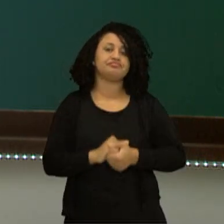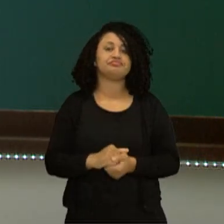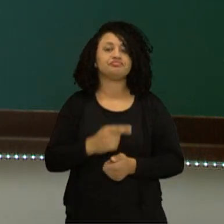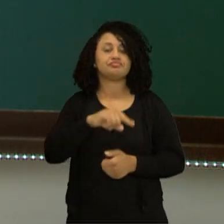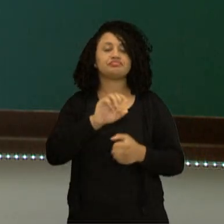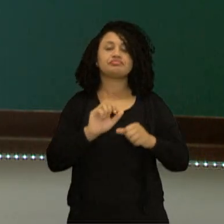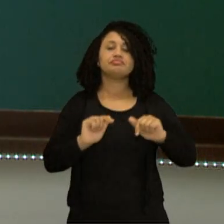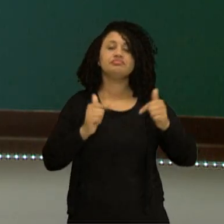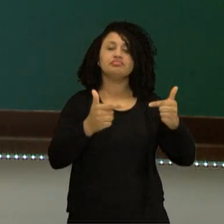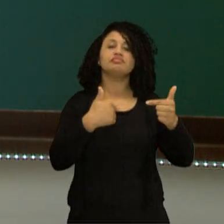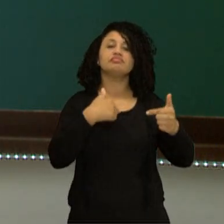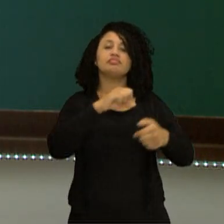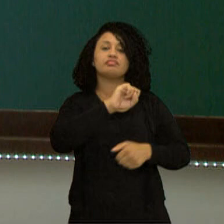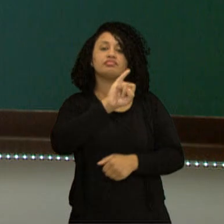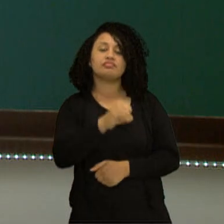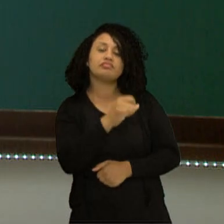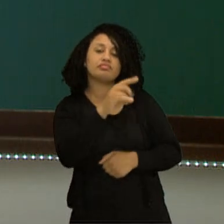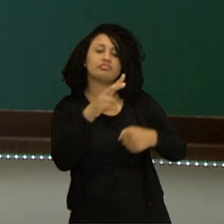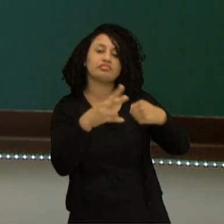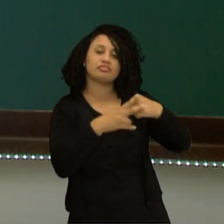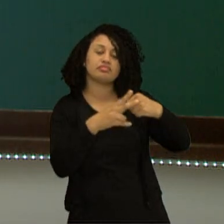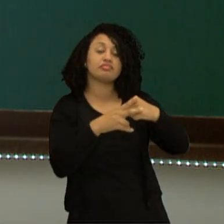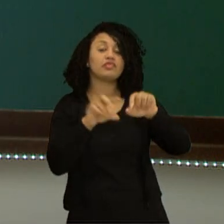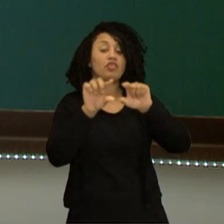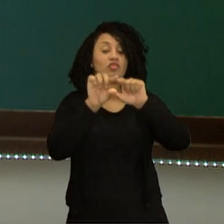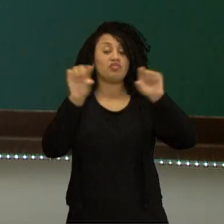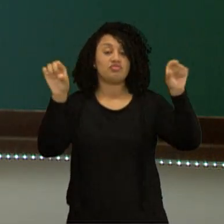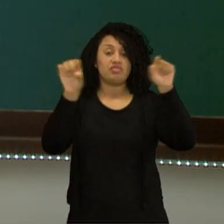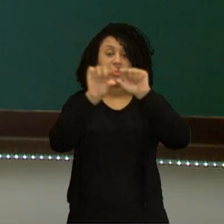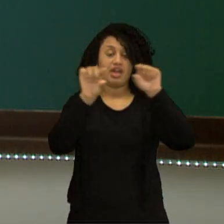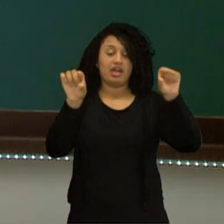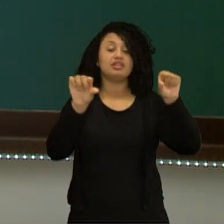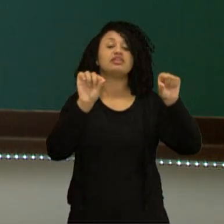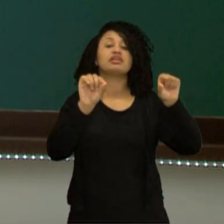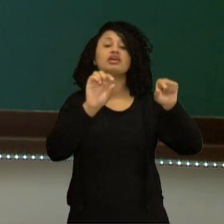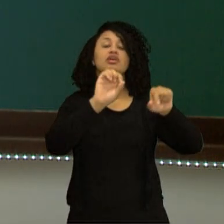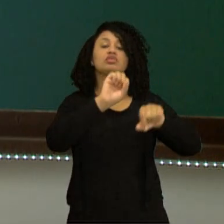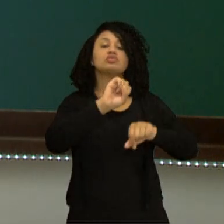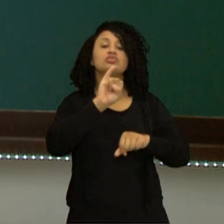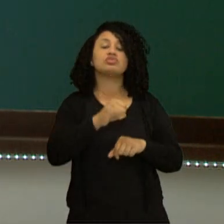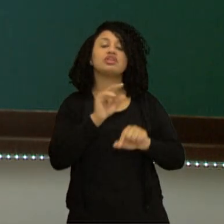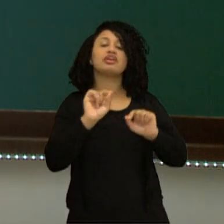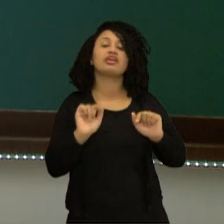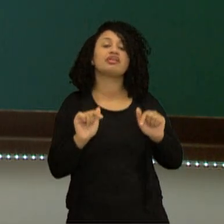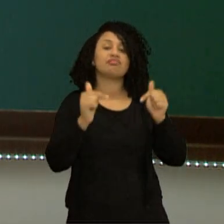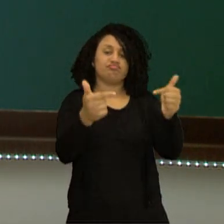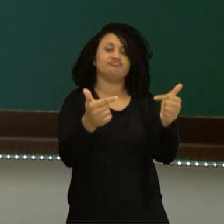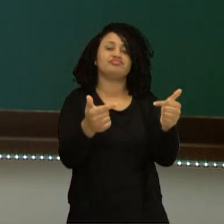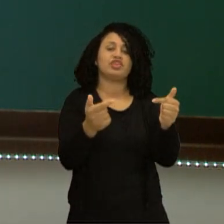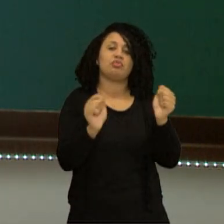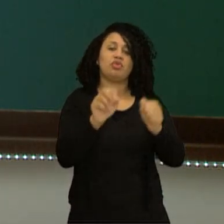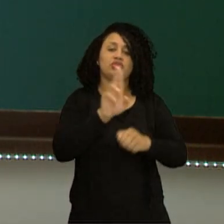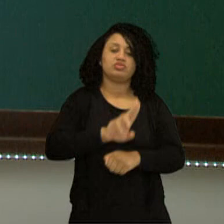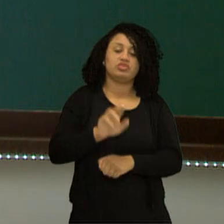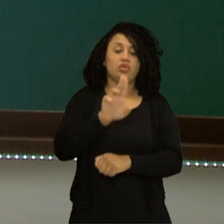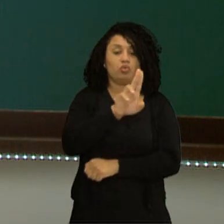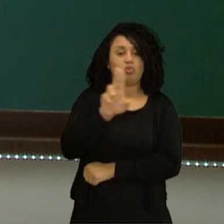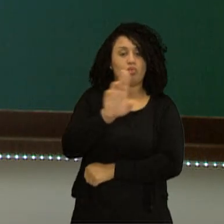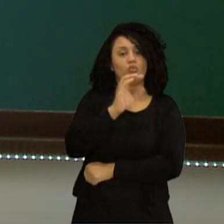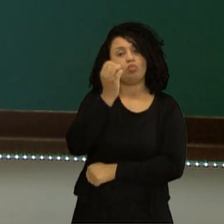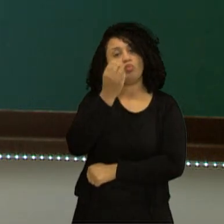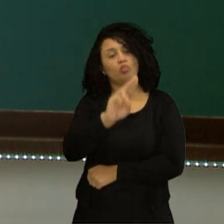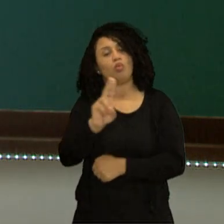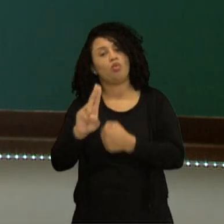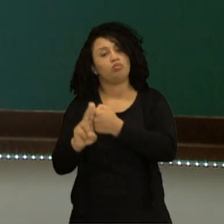sujeito de um verbo. Então, numa frase, o sujeito é aquele que faz a ação. eu posso usar tanto o nome quanto